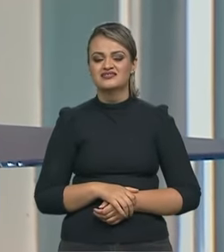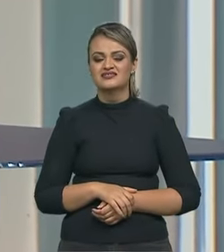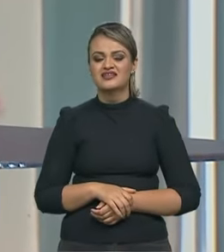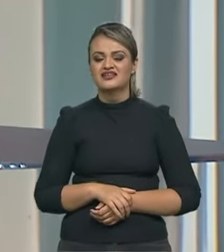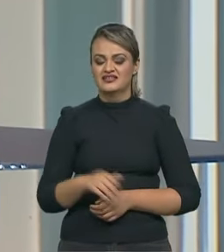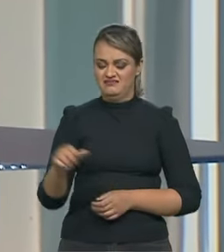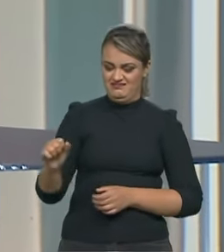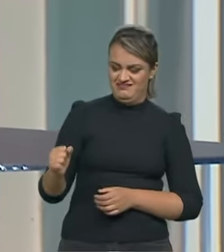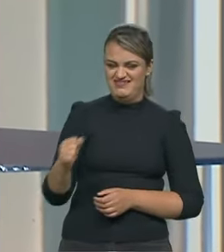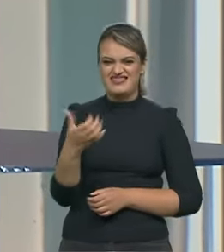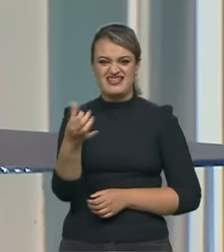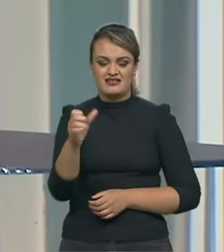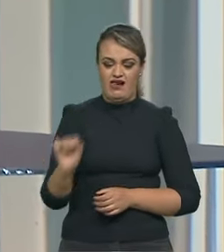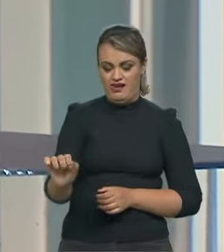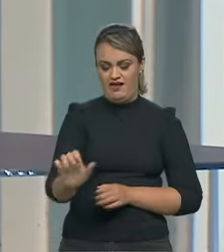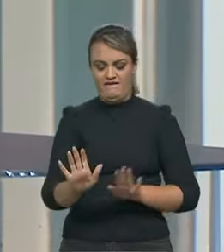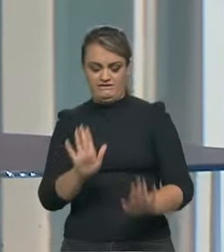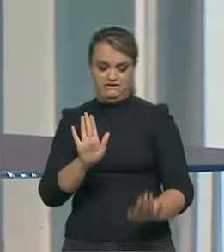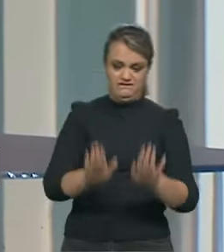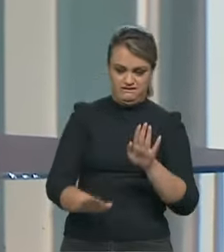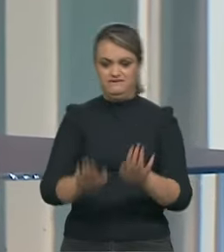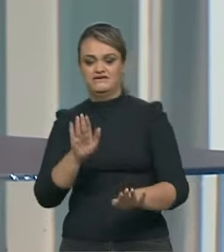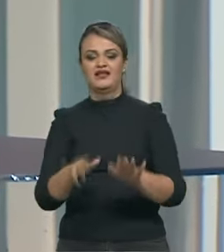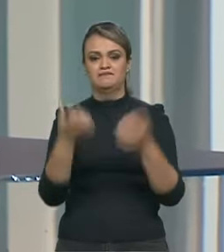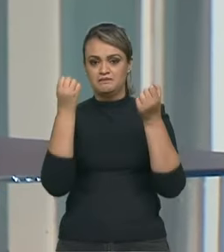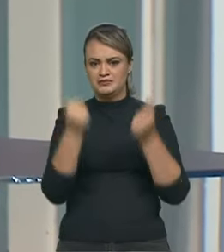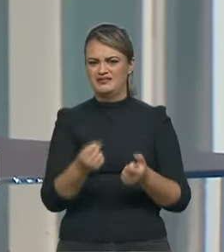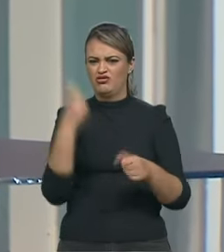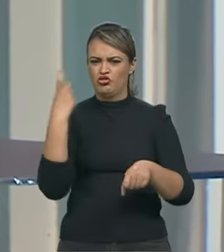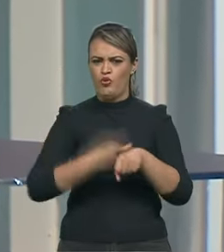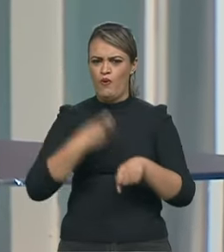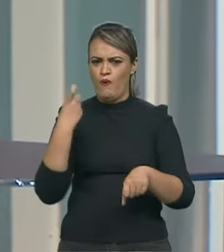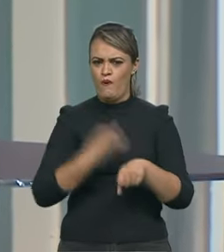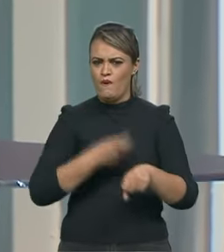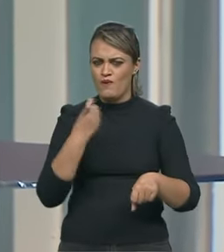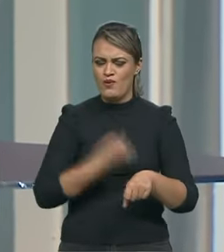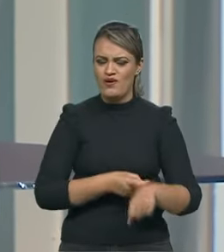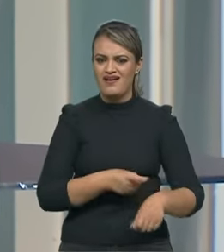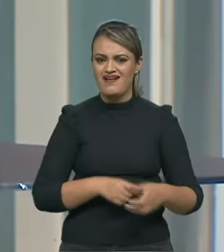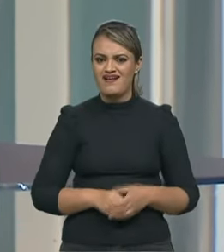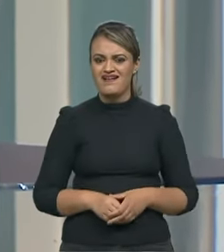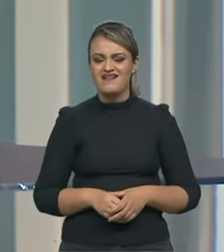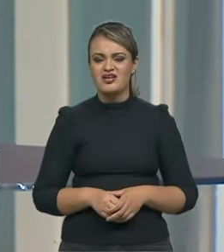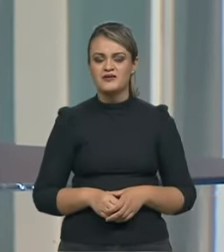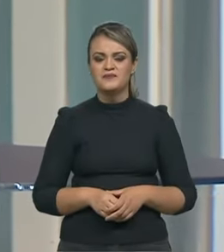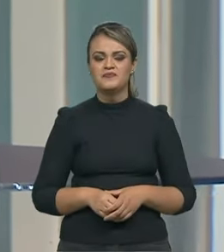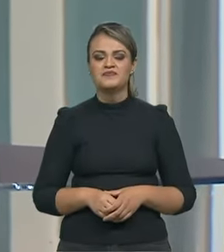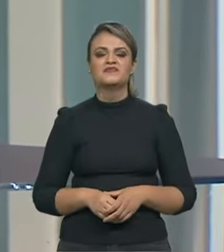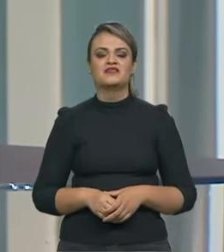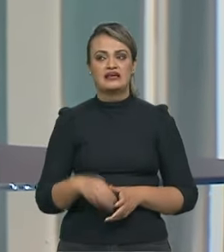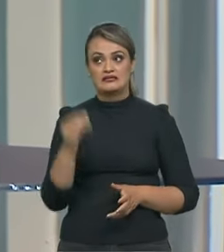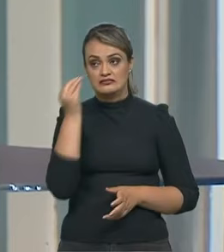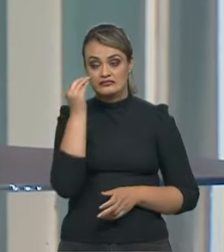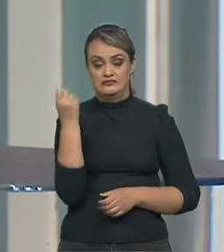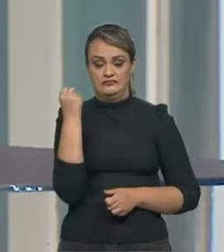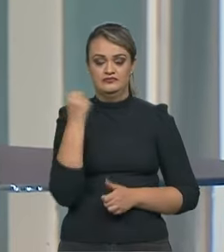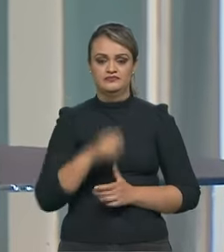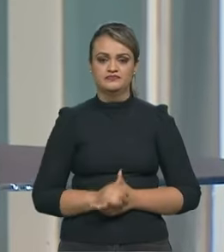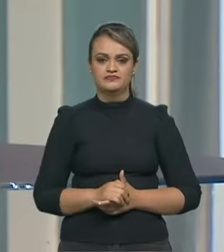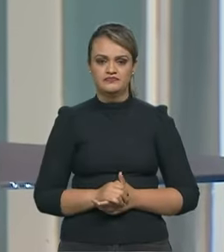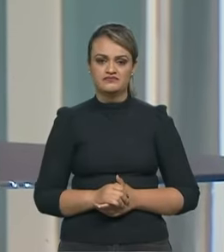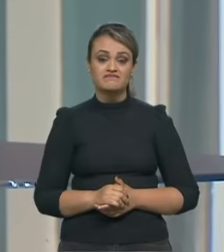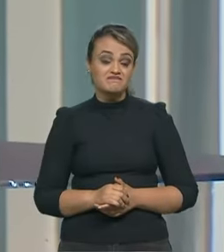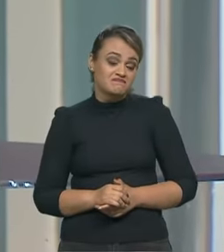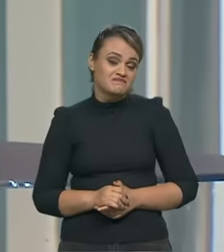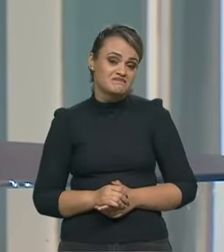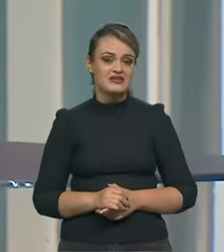seis marchas embreagem freio super pesado ali era uma era uma prova de força mesmo mas